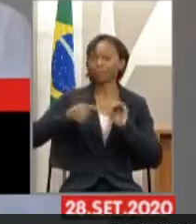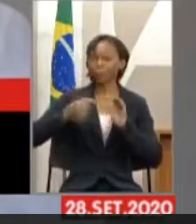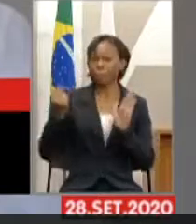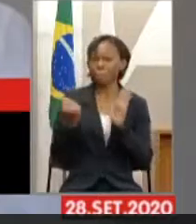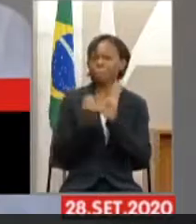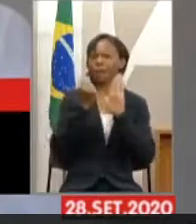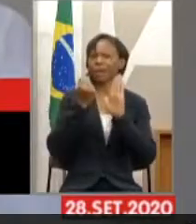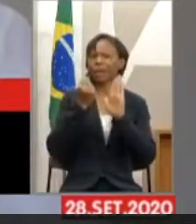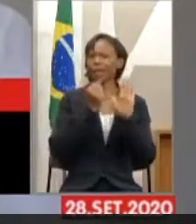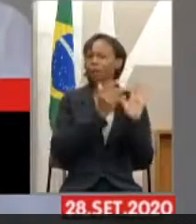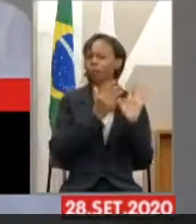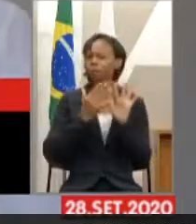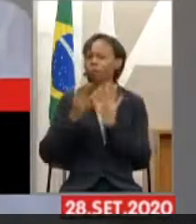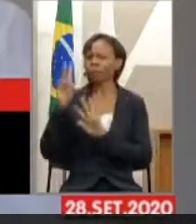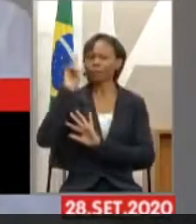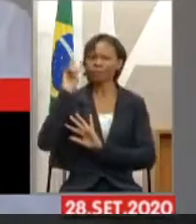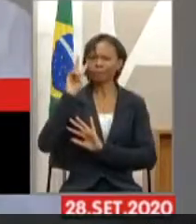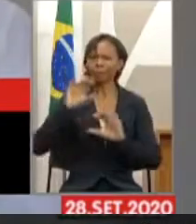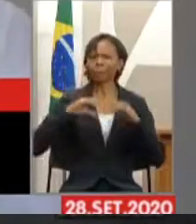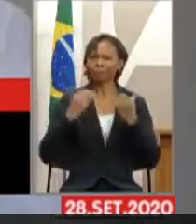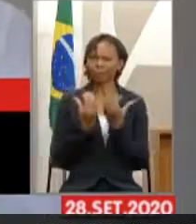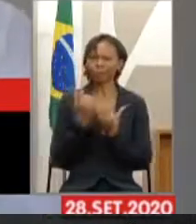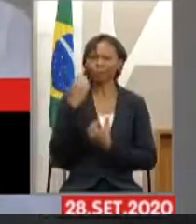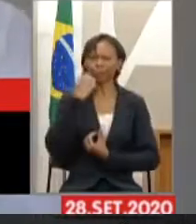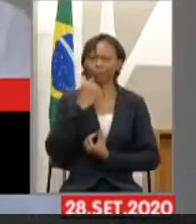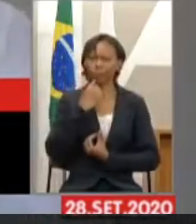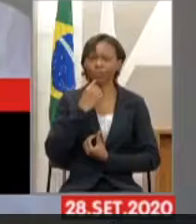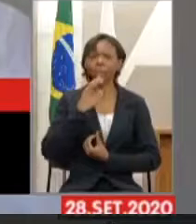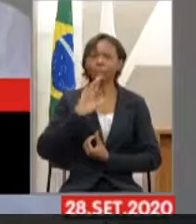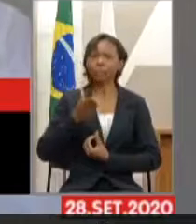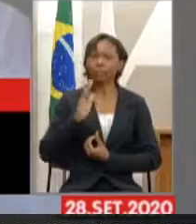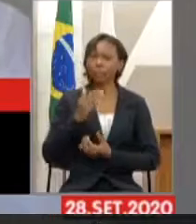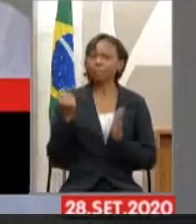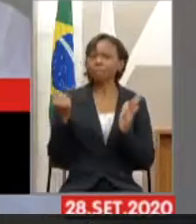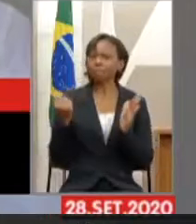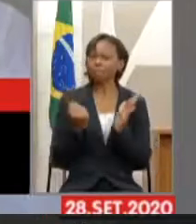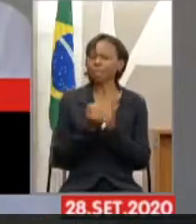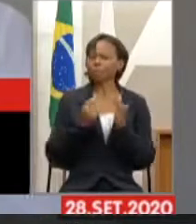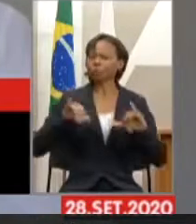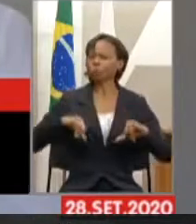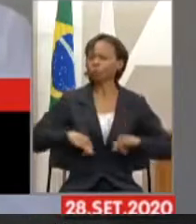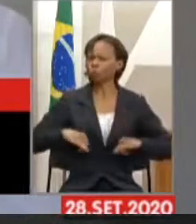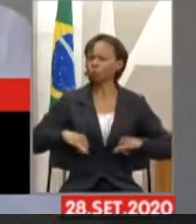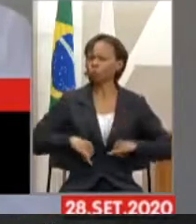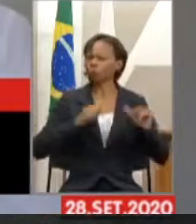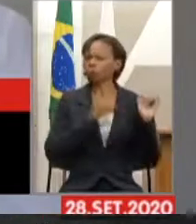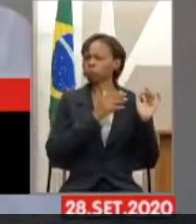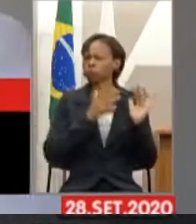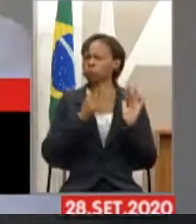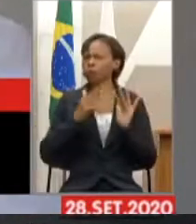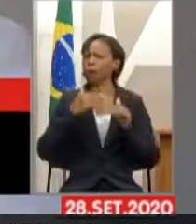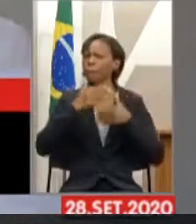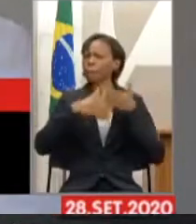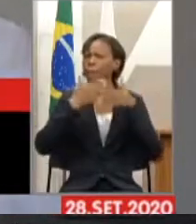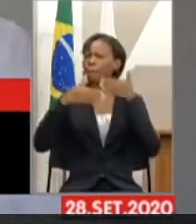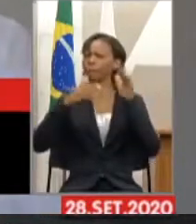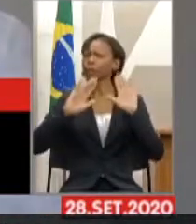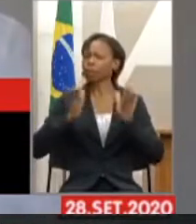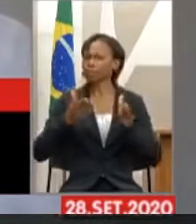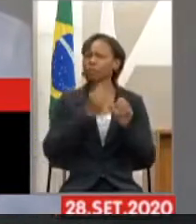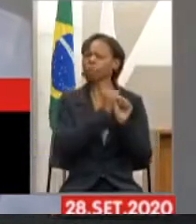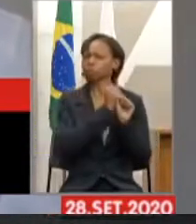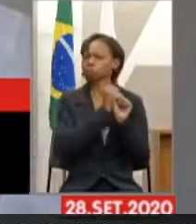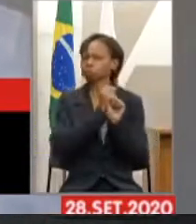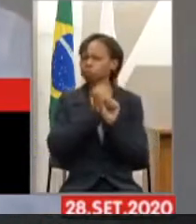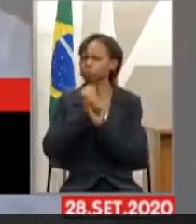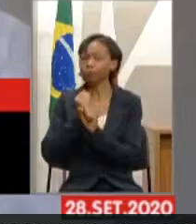dados através do sofrimento, da marca e da história de muitos surdos ao longo das últimas décadas,